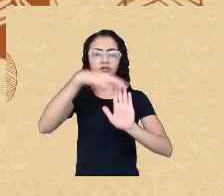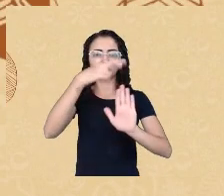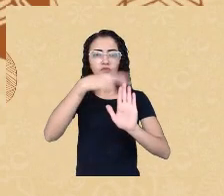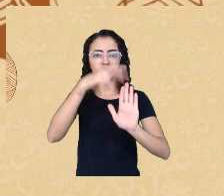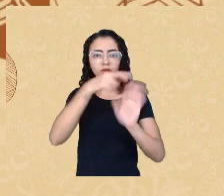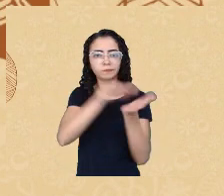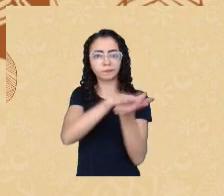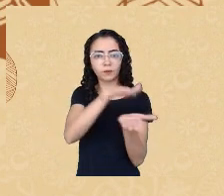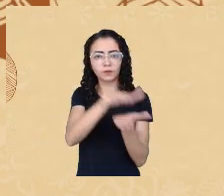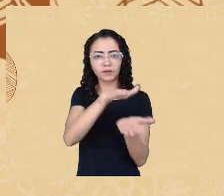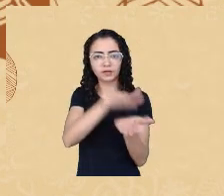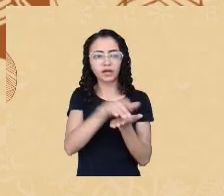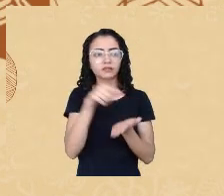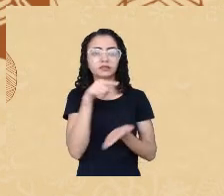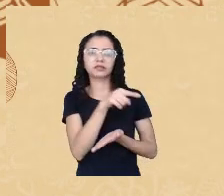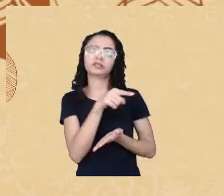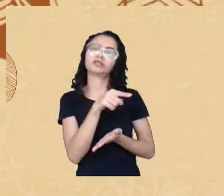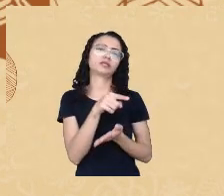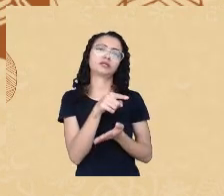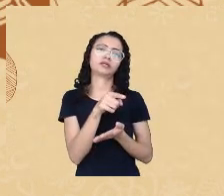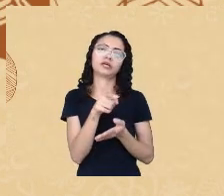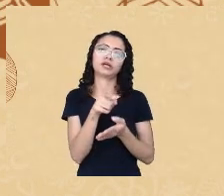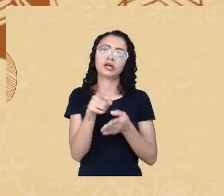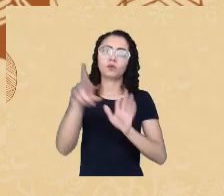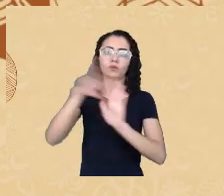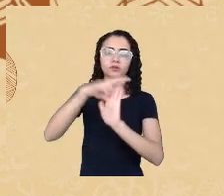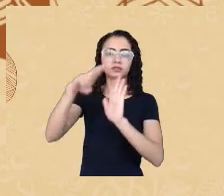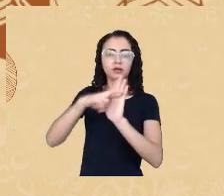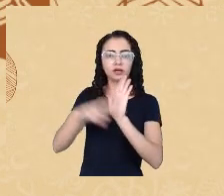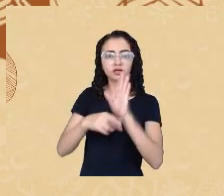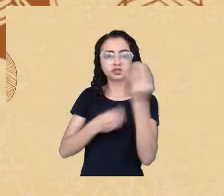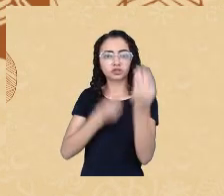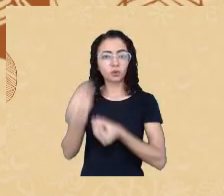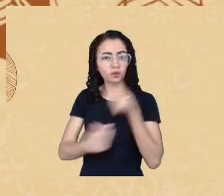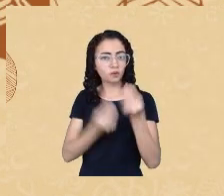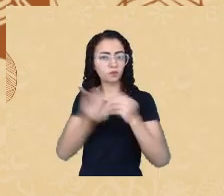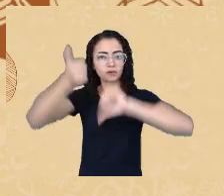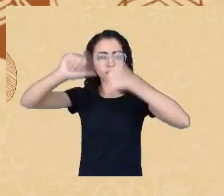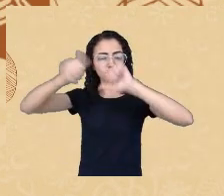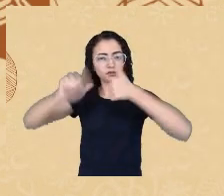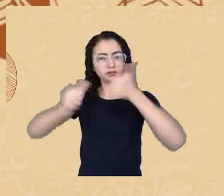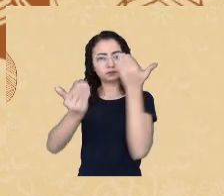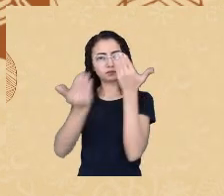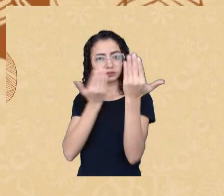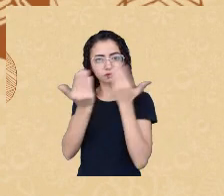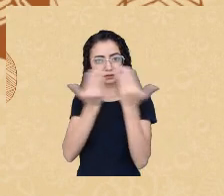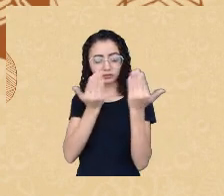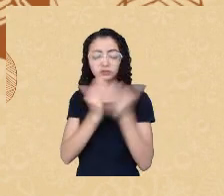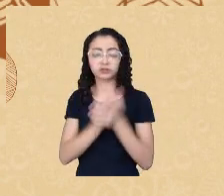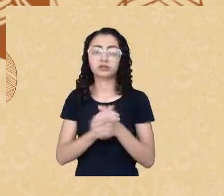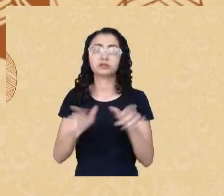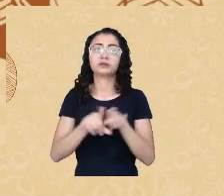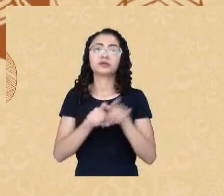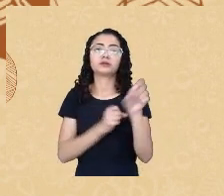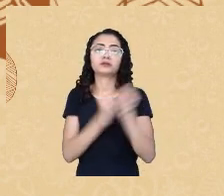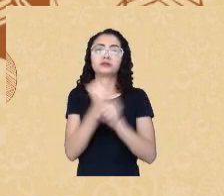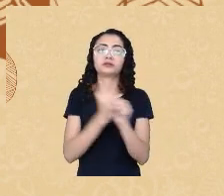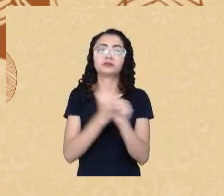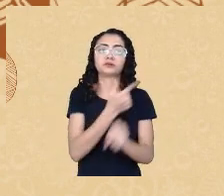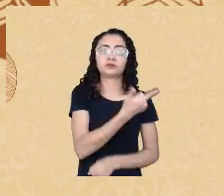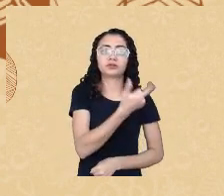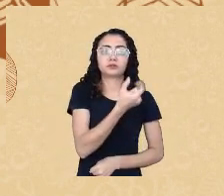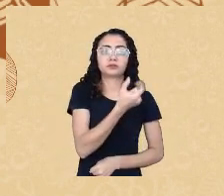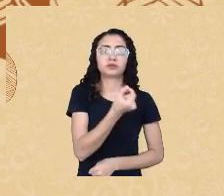utilização do Instrumental de Avaliação Psicológica no Brasil, e o ano de 2011, que foi instituído pelo próprio Conselho Federal de